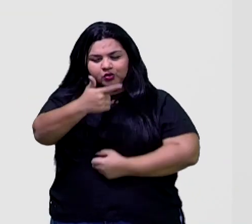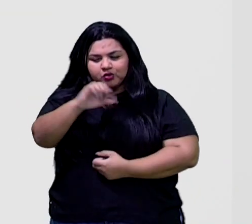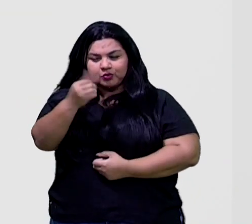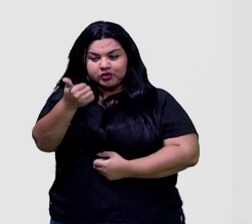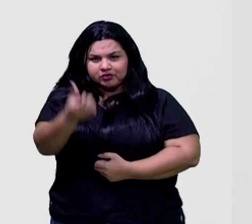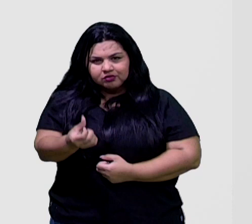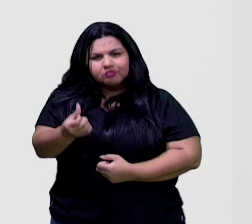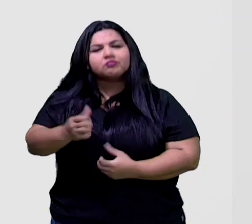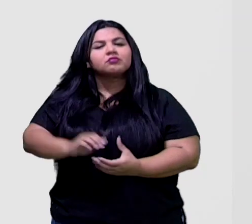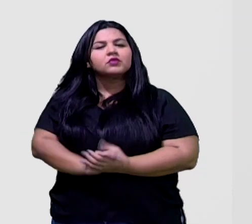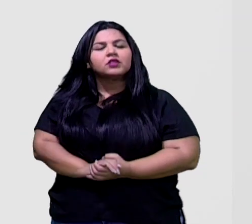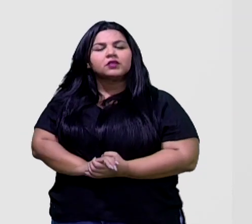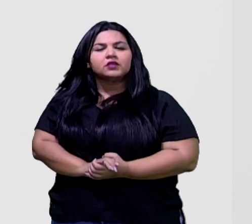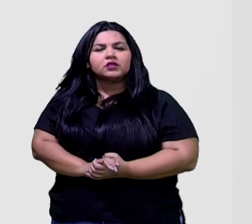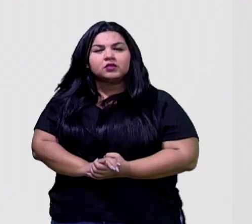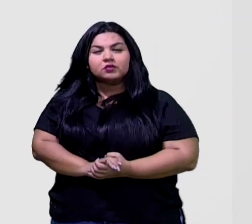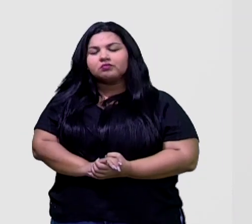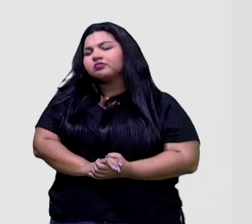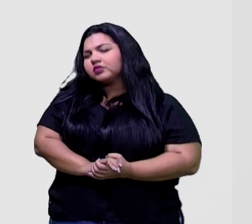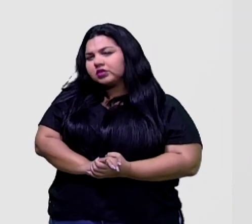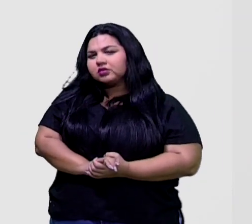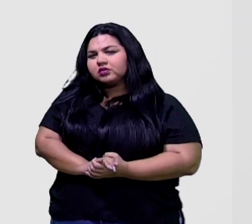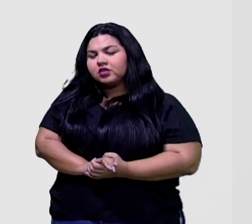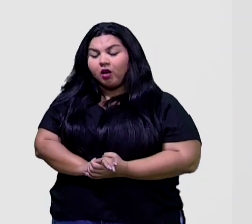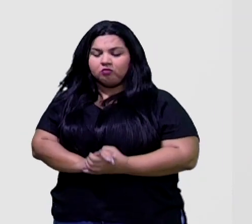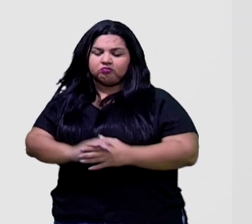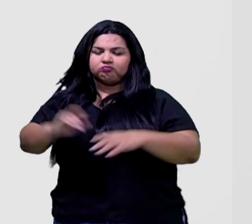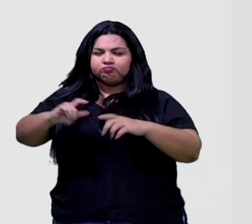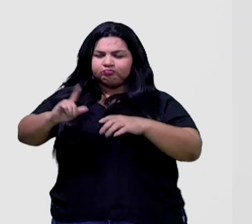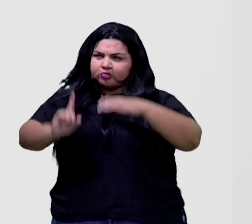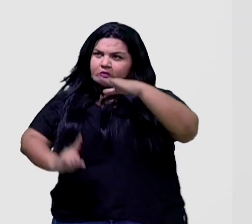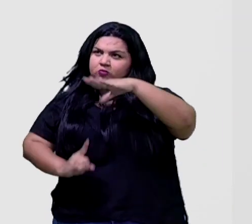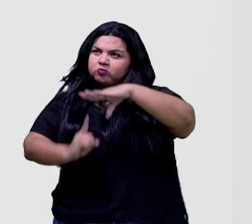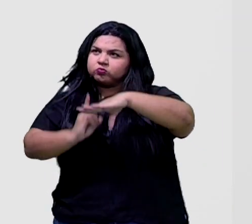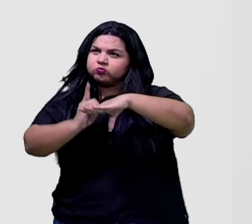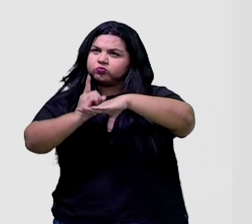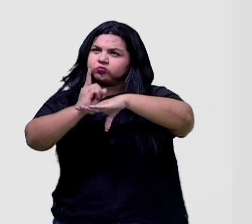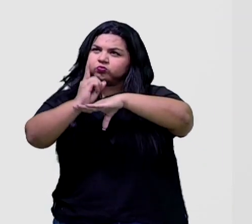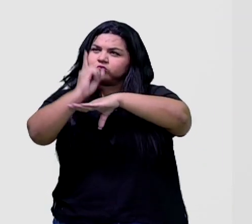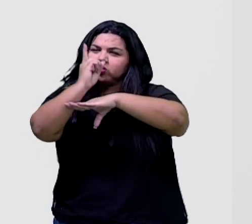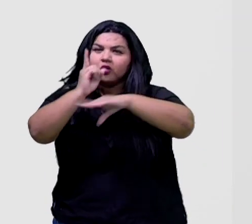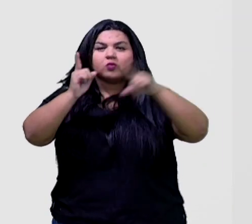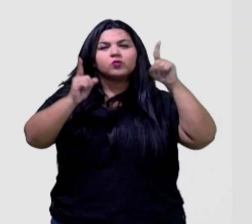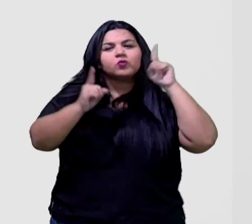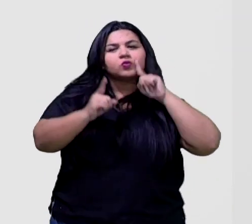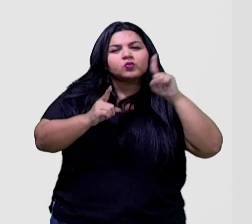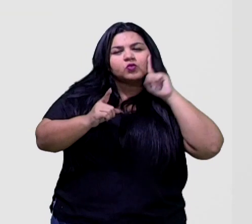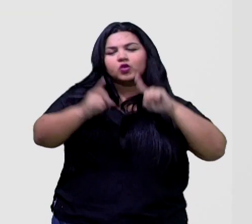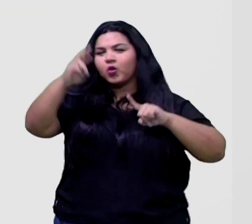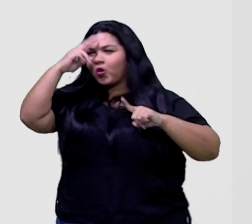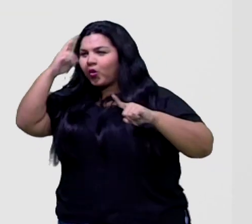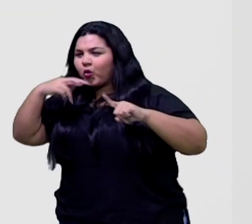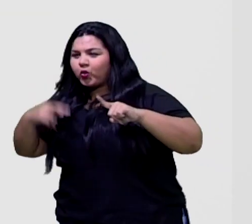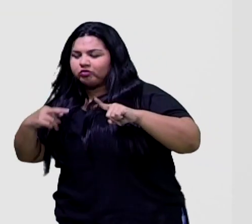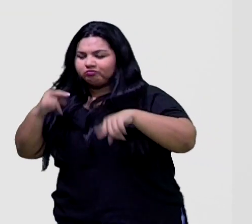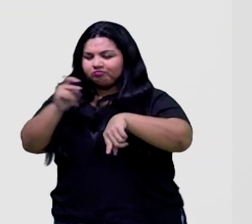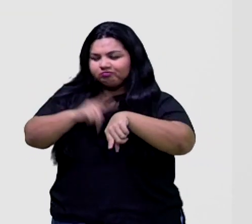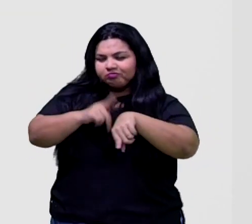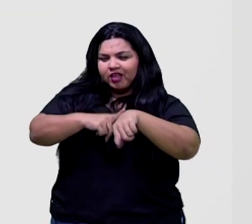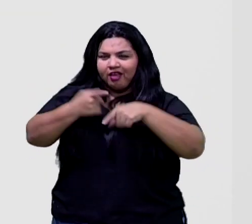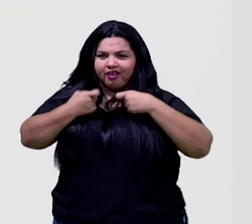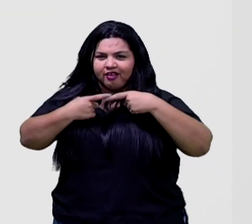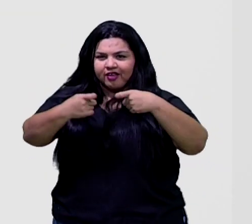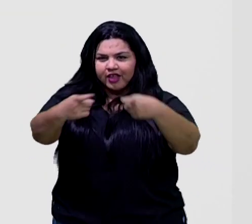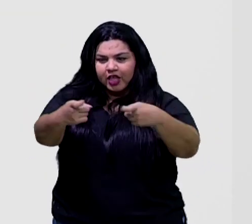agora essa sinopse. No auge da corrida espacial, travada entre Estados Unidos e Rússia durante a Guerra Fria,